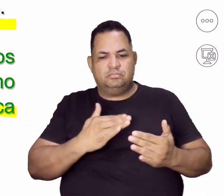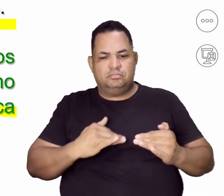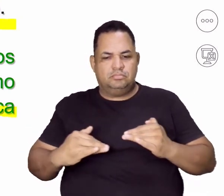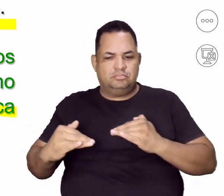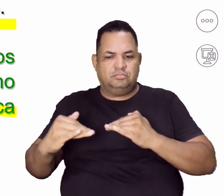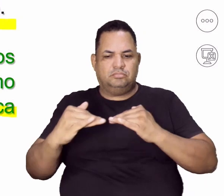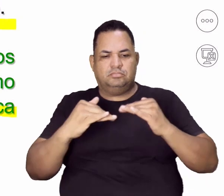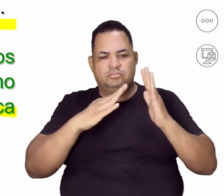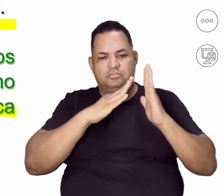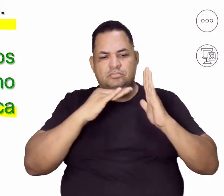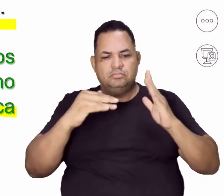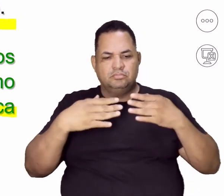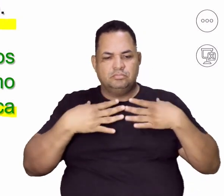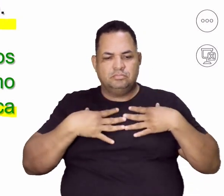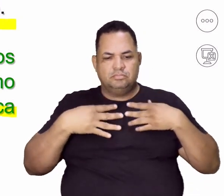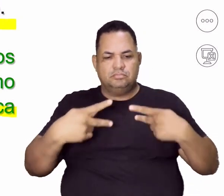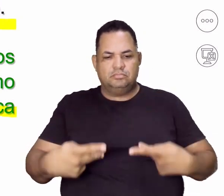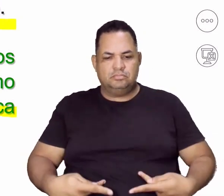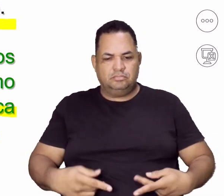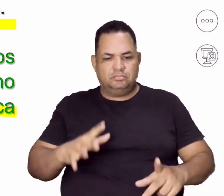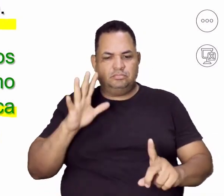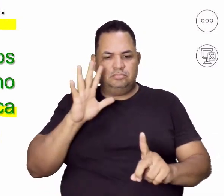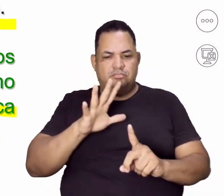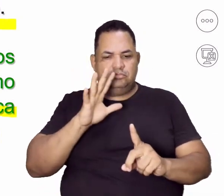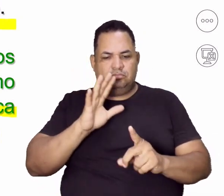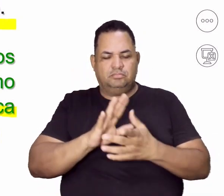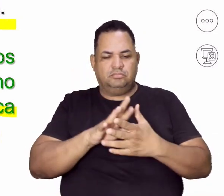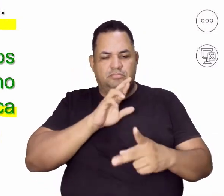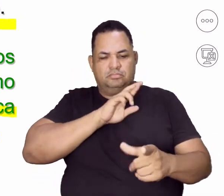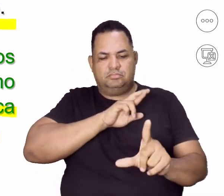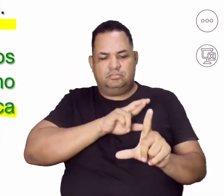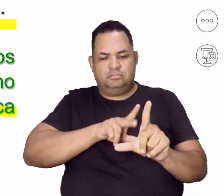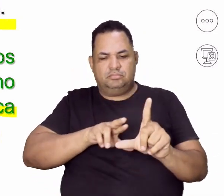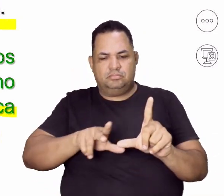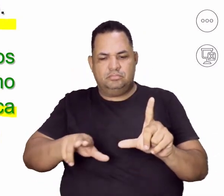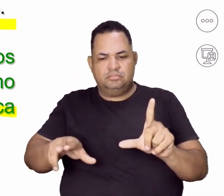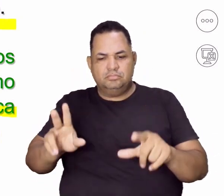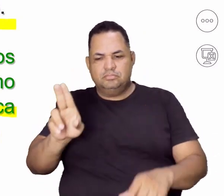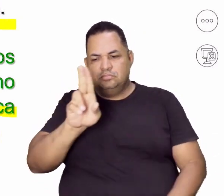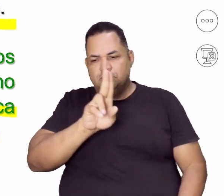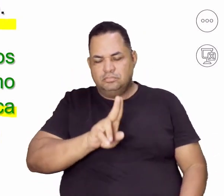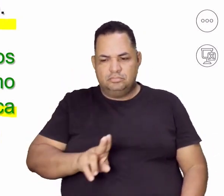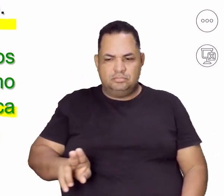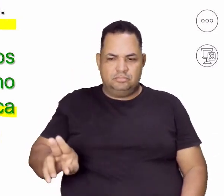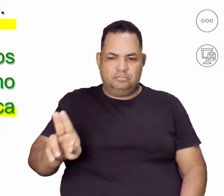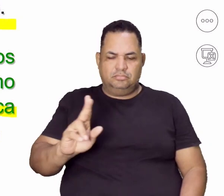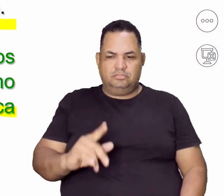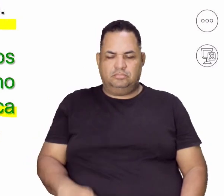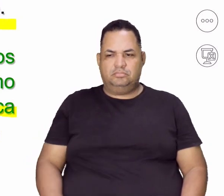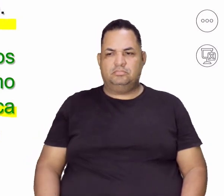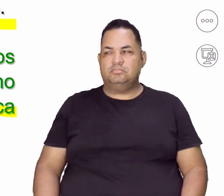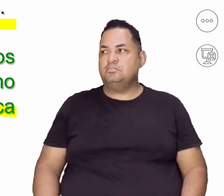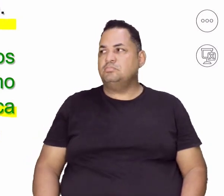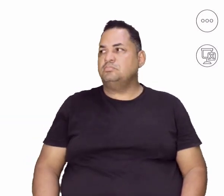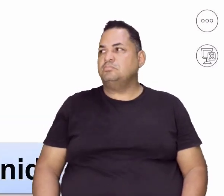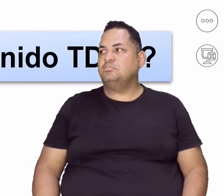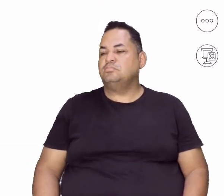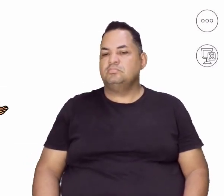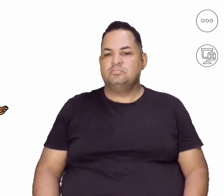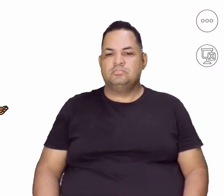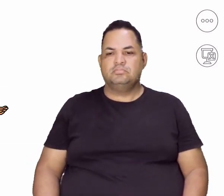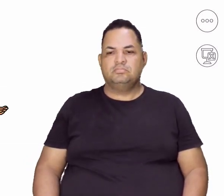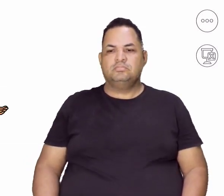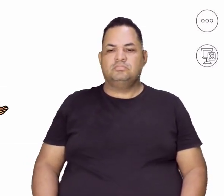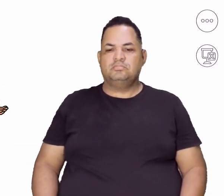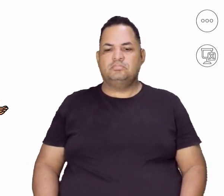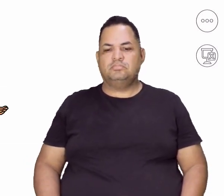corporal, a influência midiática e o consumo. Mas, prof, começa